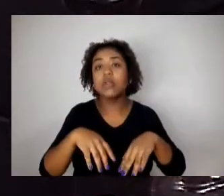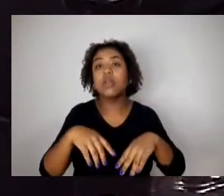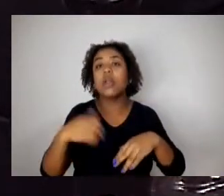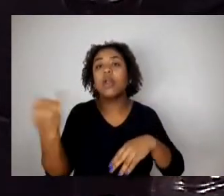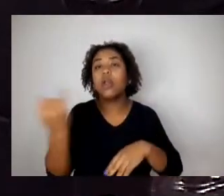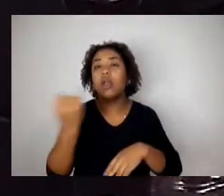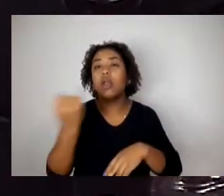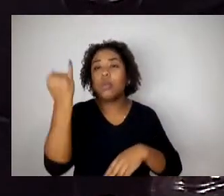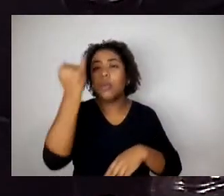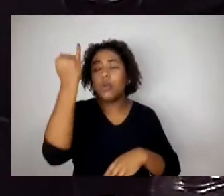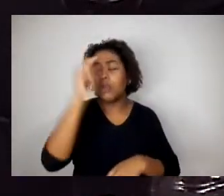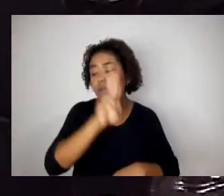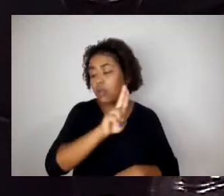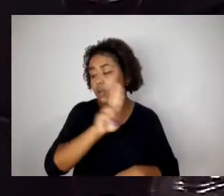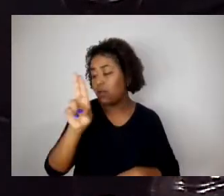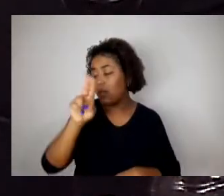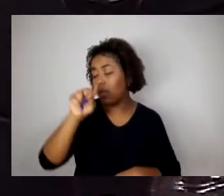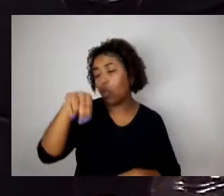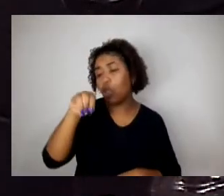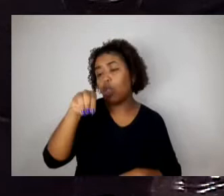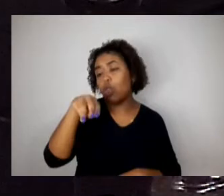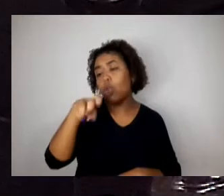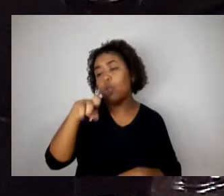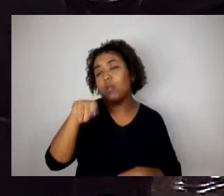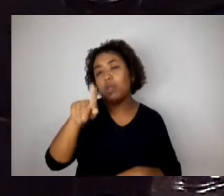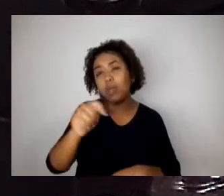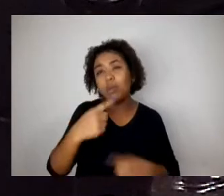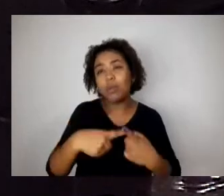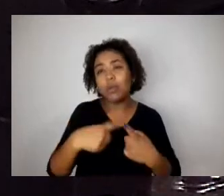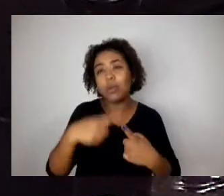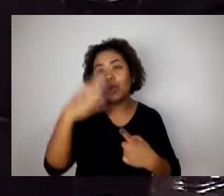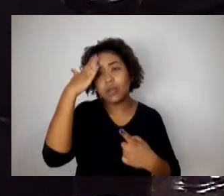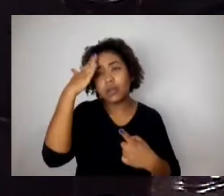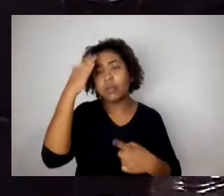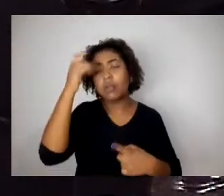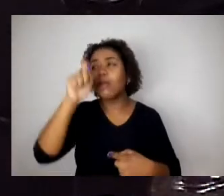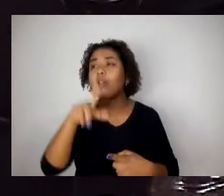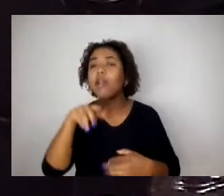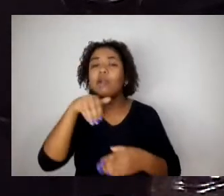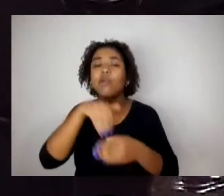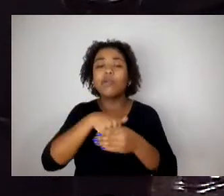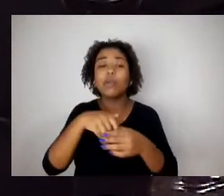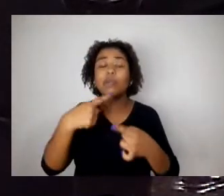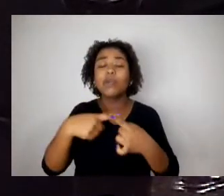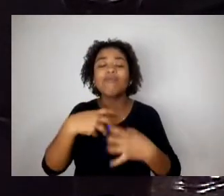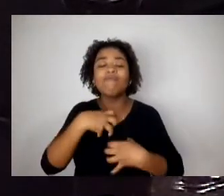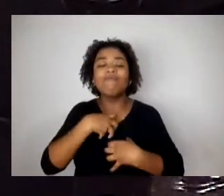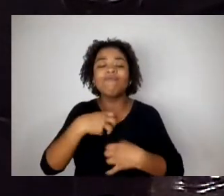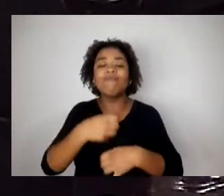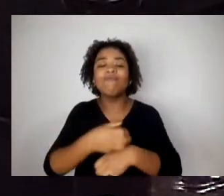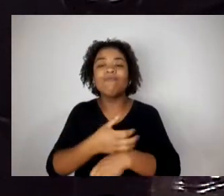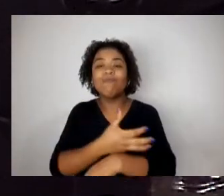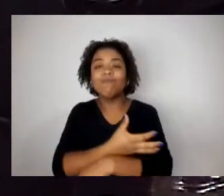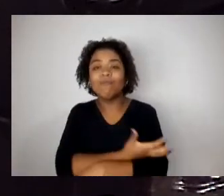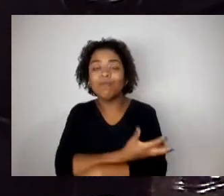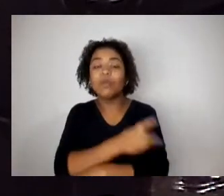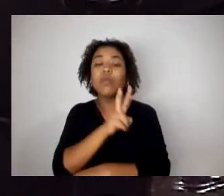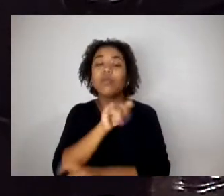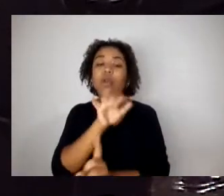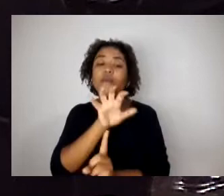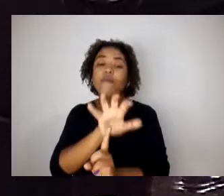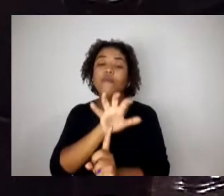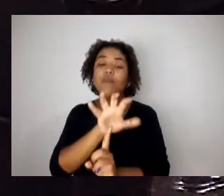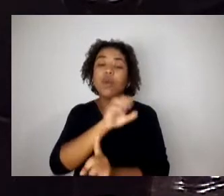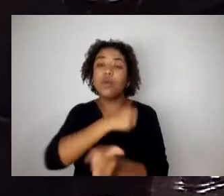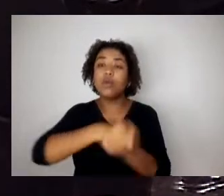vai saber quem votou, quem não votou, porque é uma matéria sensível e é uma matéria que vai afetar muito a sociedade, que afeta muitas